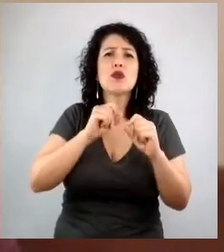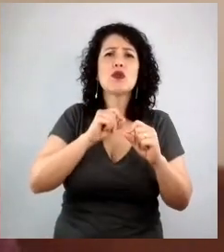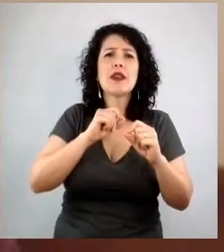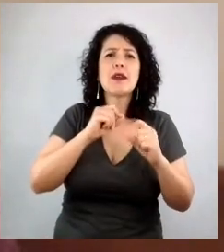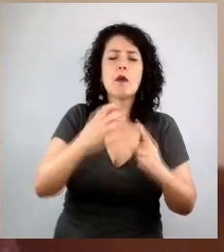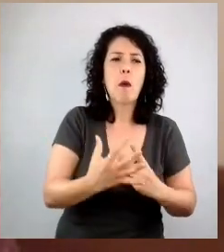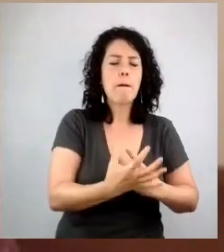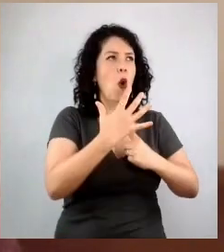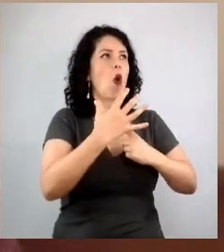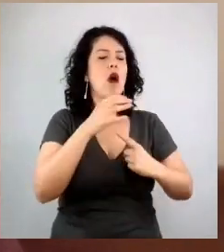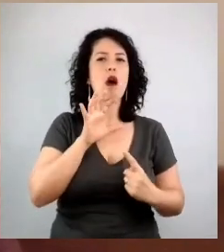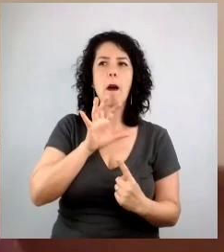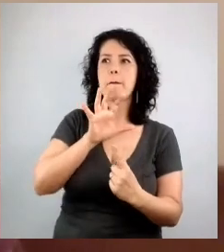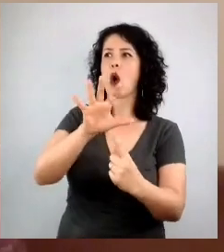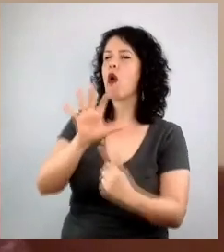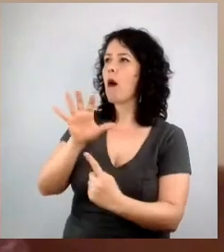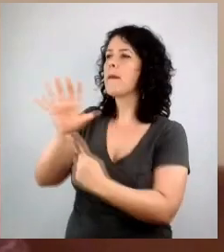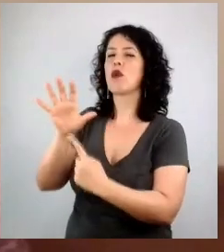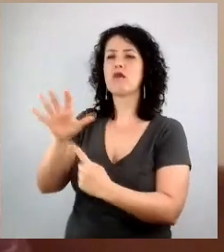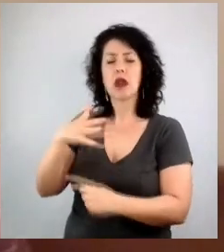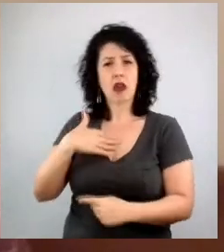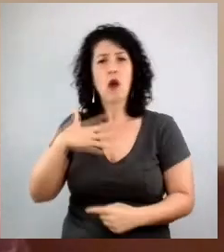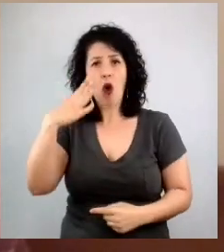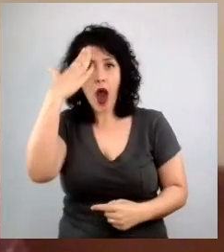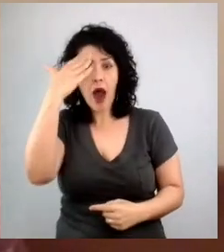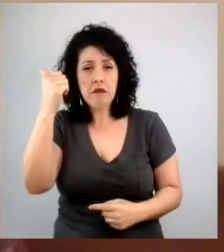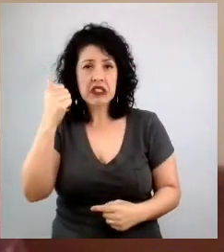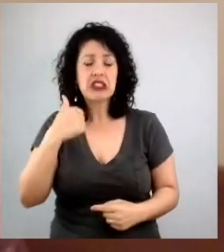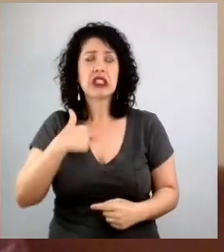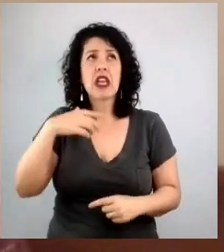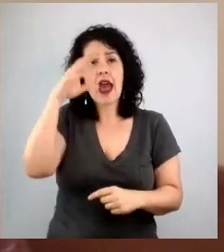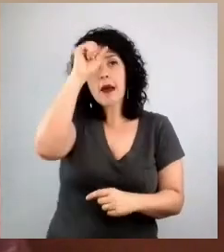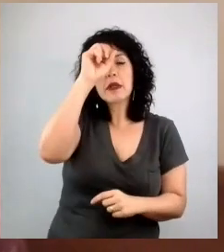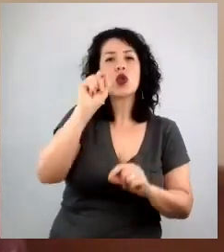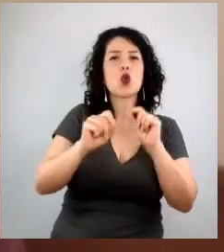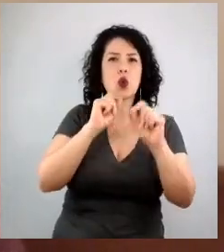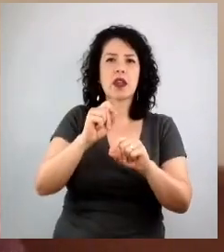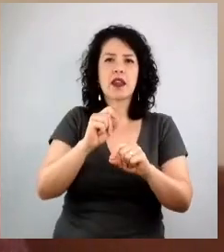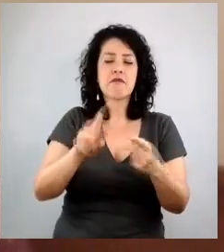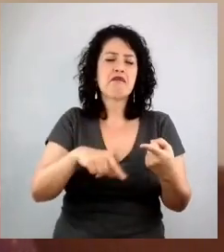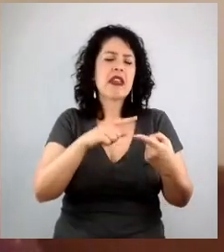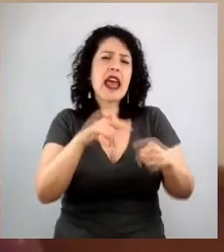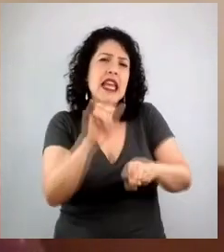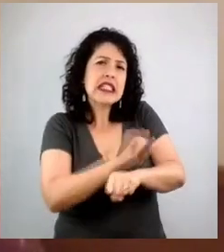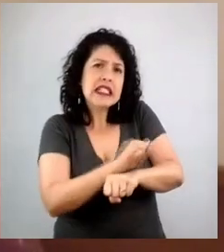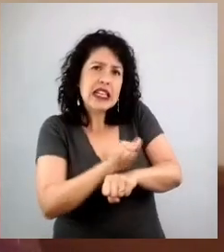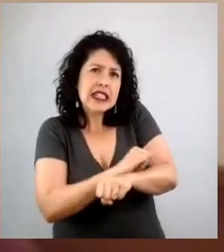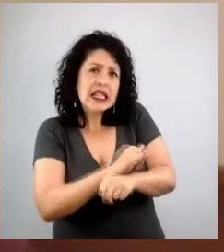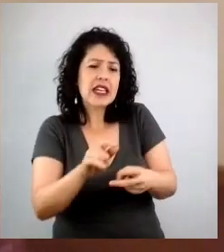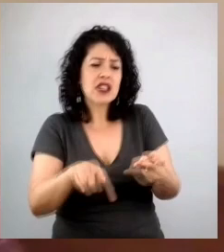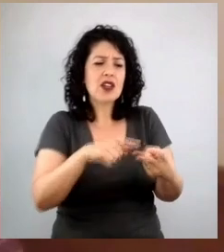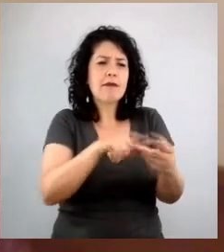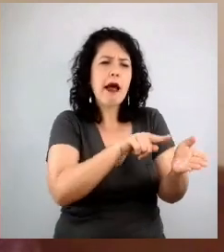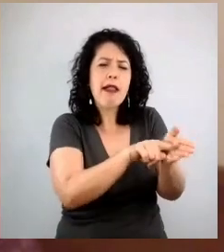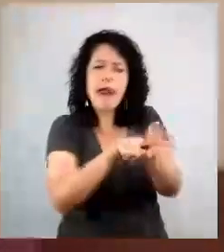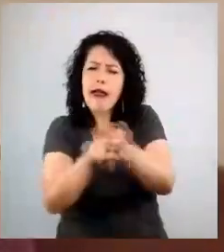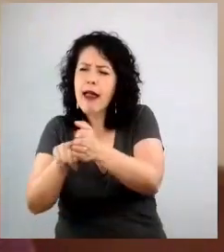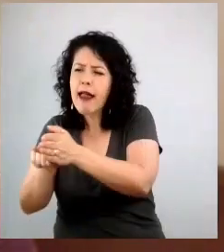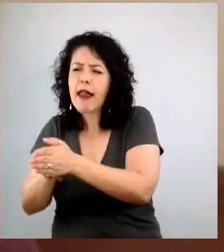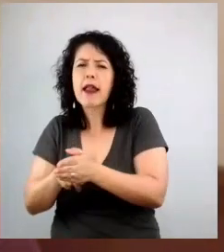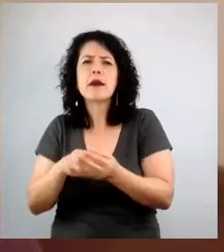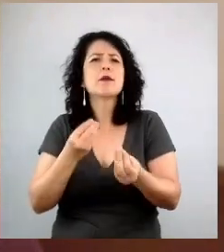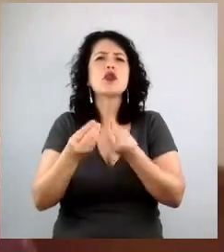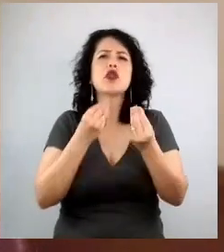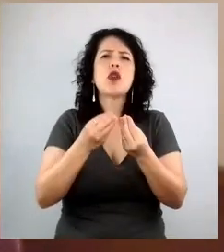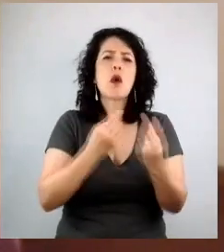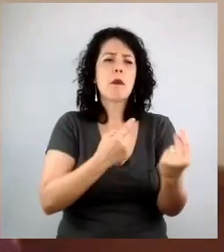com ela sobre estratégia, aprendi sobre agência, aprendi sobre o mapeamento dos fornecedores de pesquisa, aprendi sobre relações